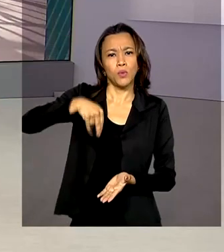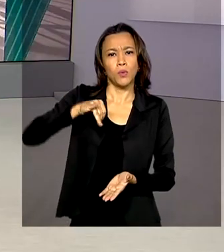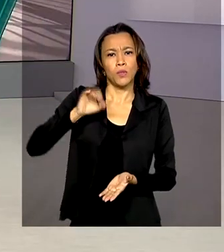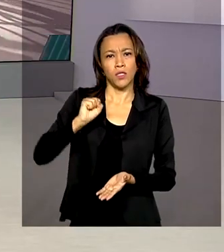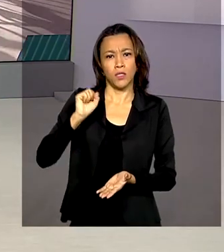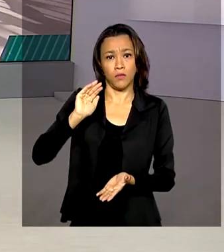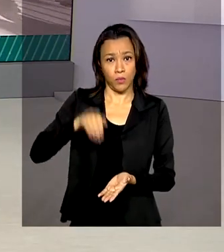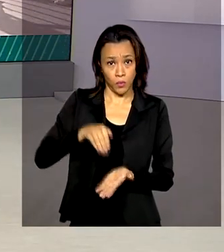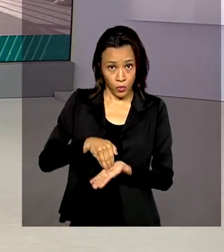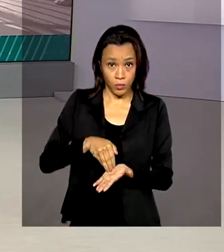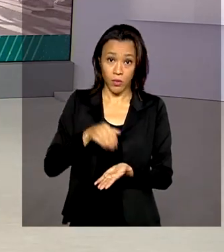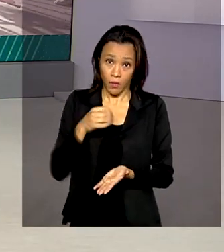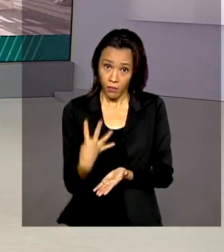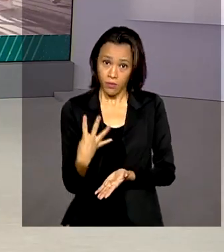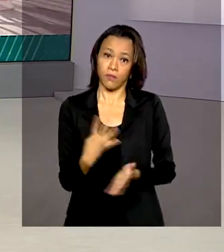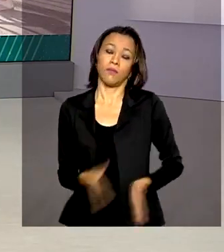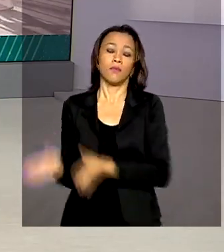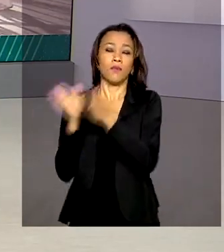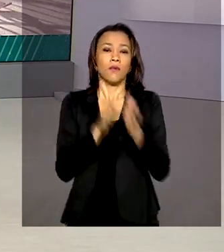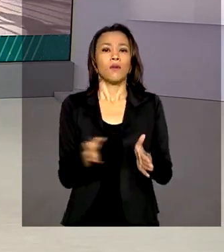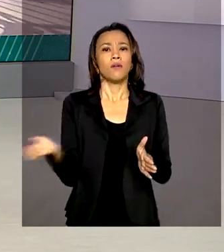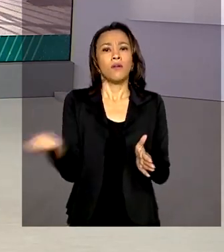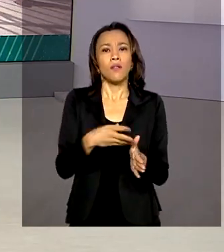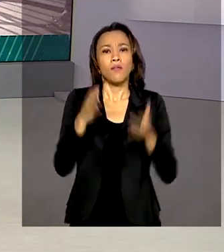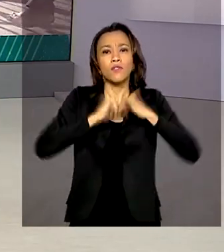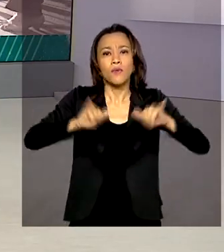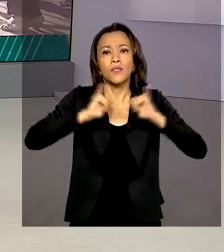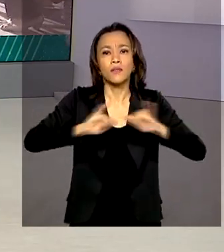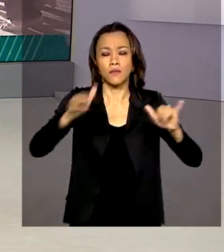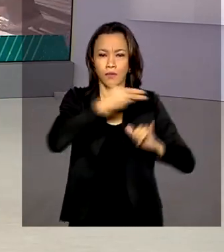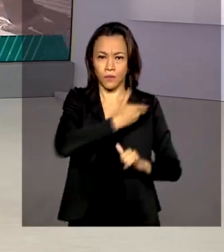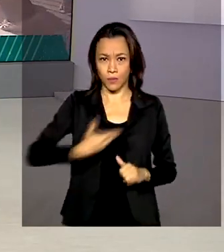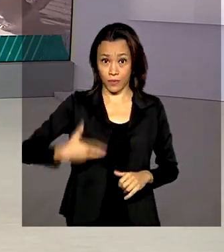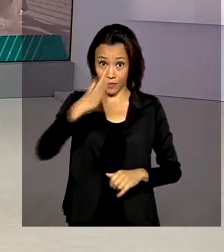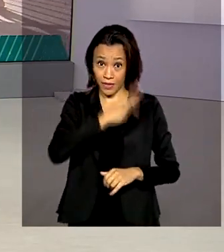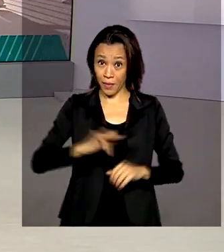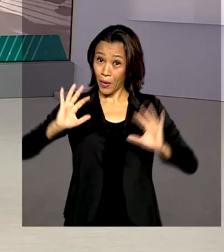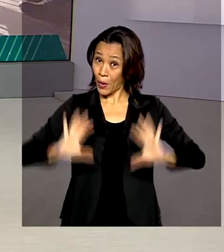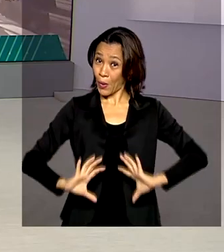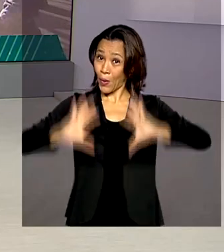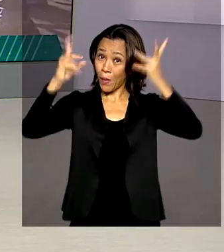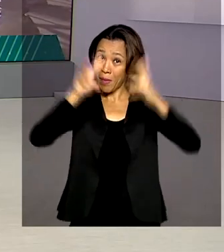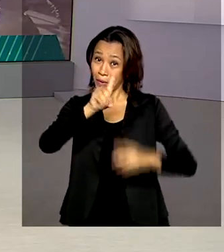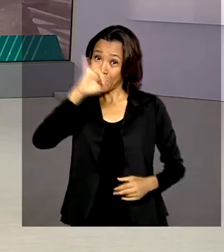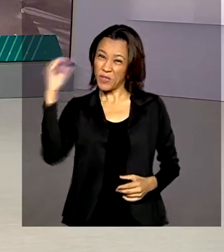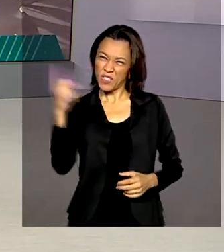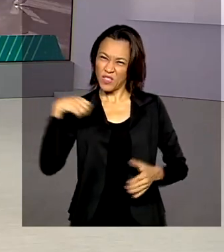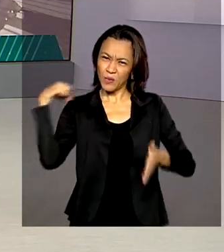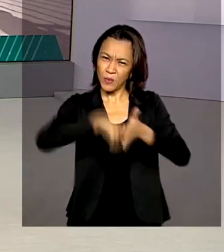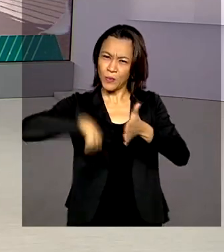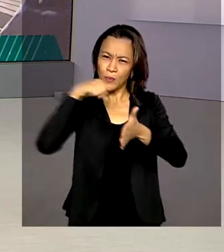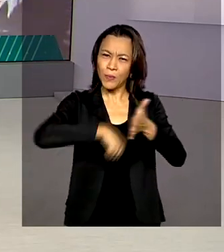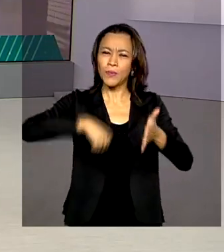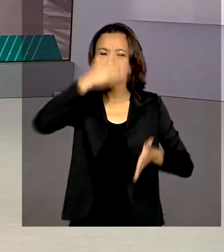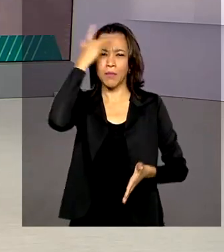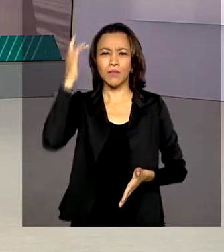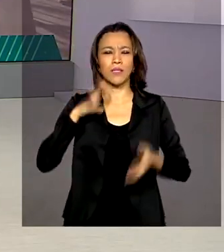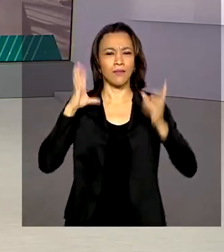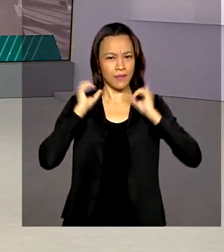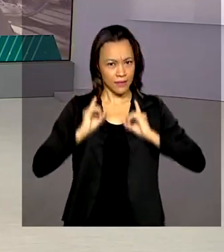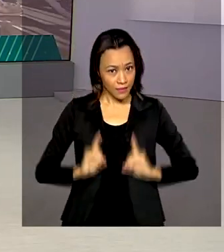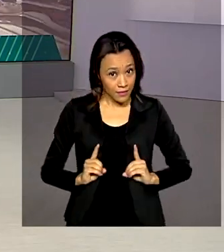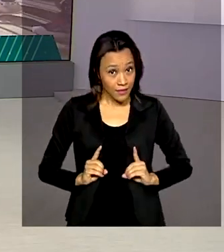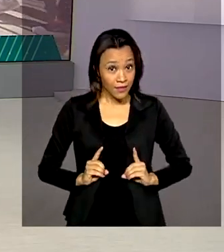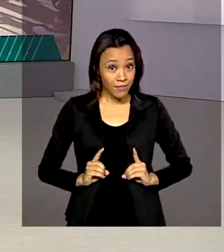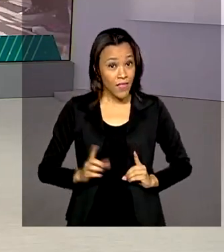Uma nova campanha foi lançada pelo governo federal para comemorar o Dia Nacional de Luta da Pessoa com Deficiência.